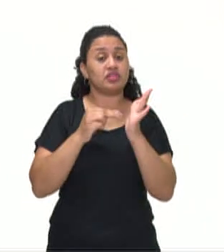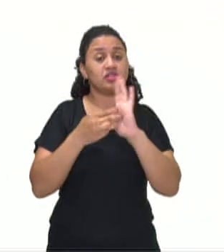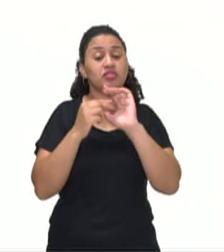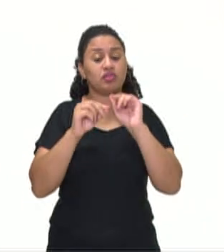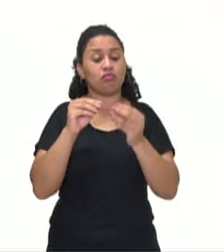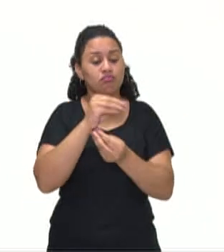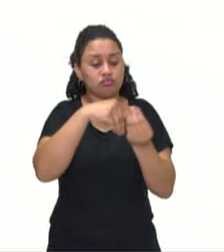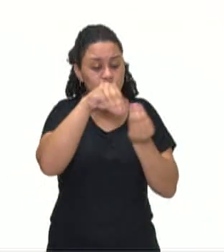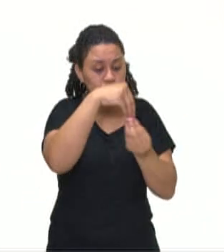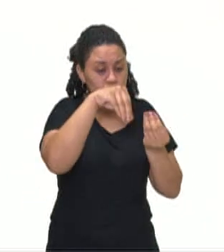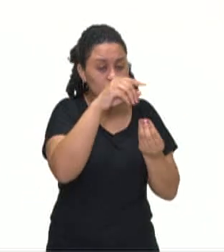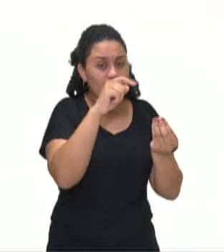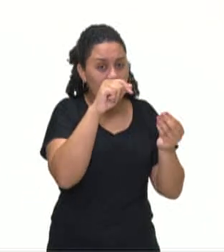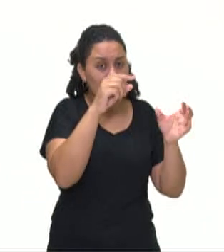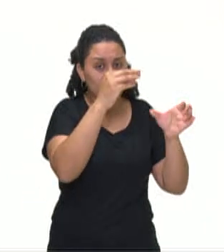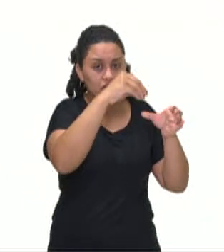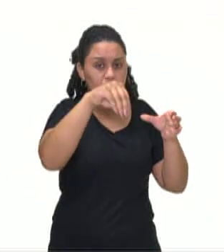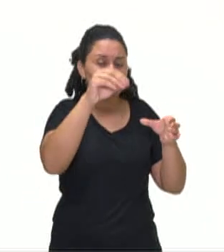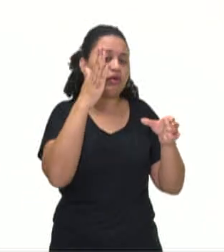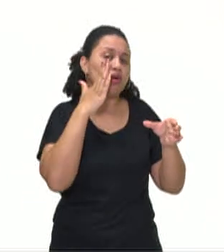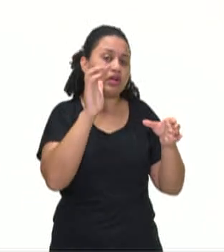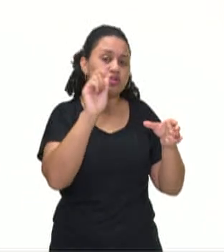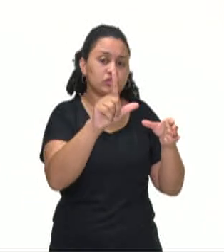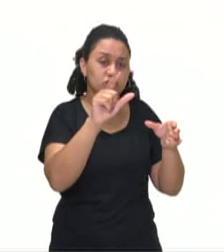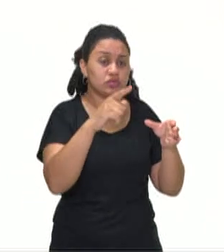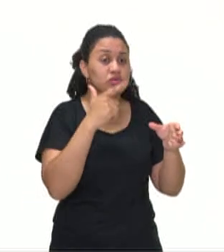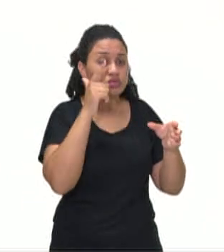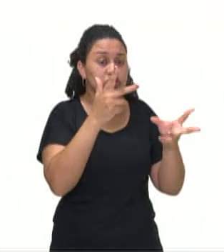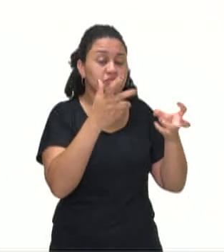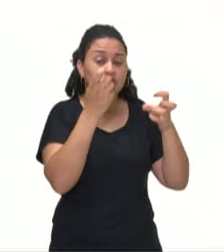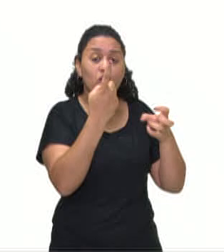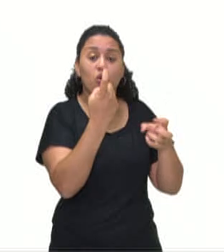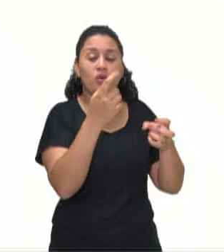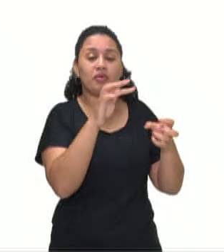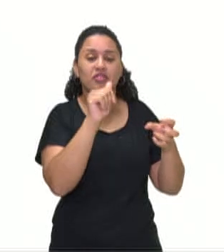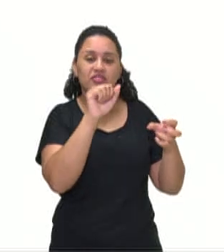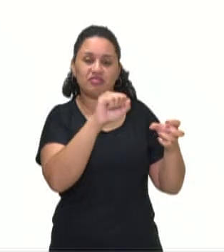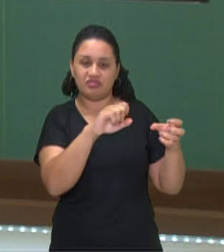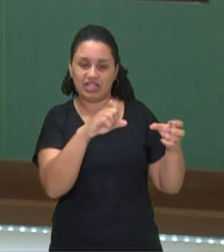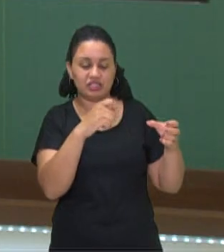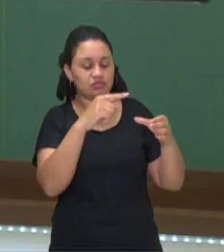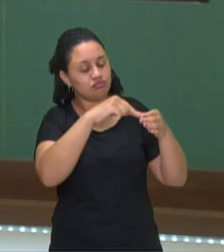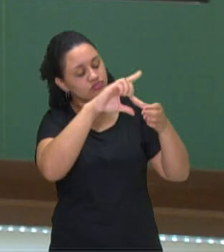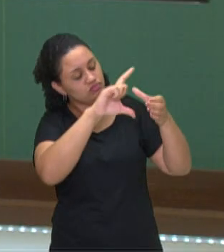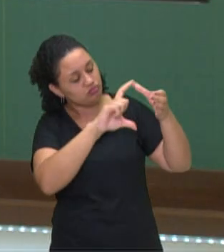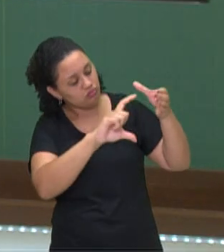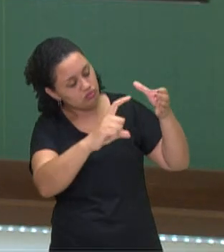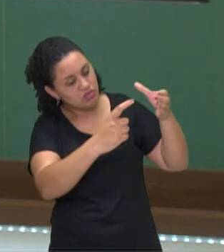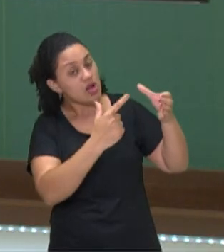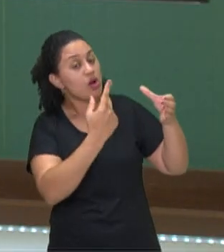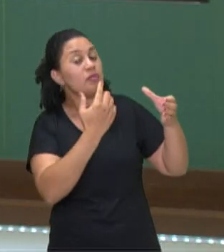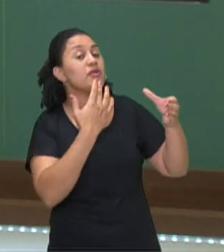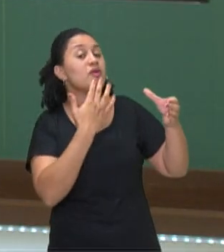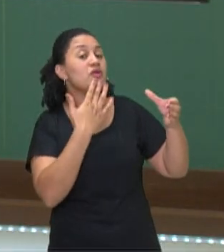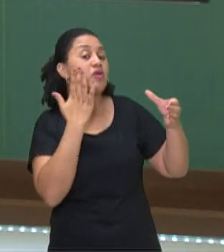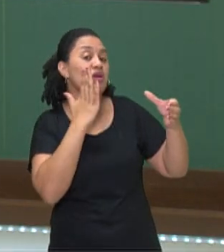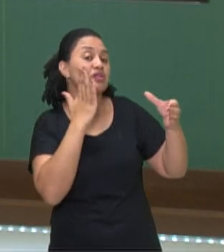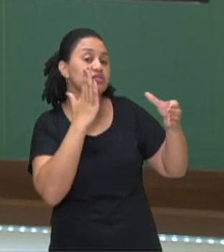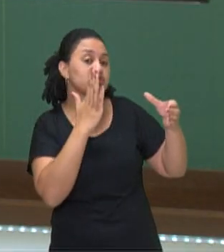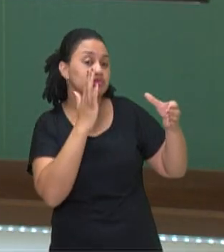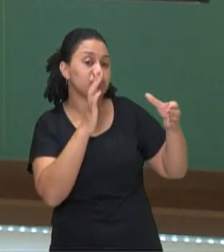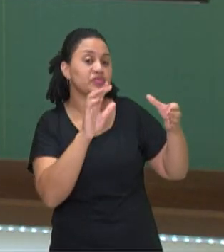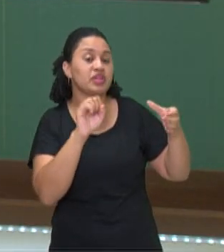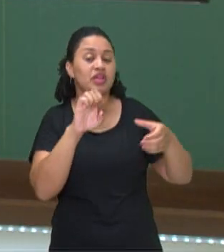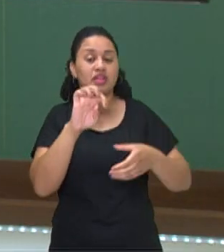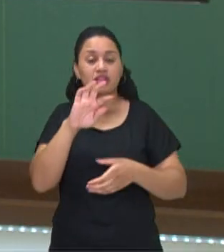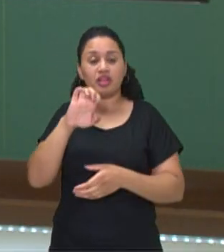misturamos aquela água com aquele pozinho azul, nós percebemos uma única fase, porque está tudo uniforme. Sistema é